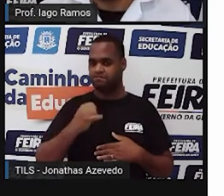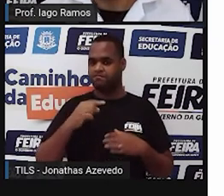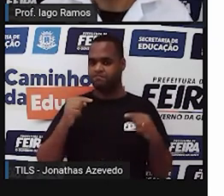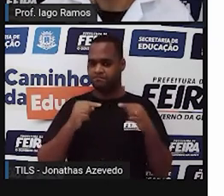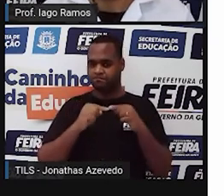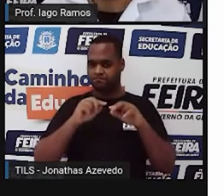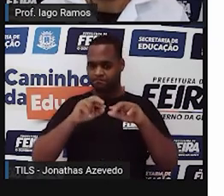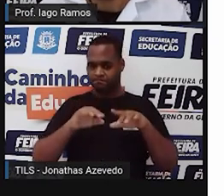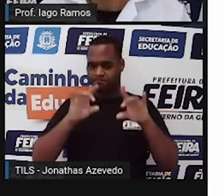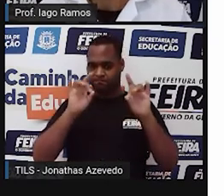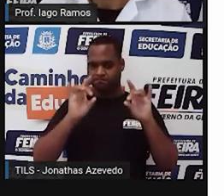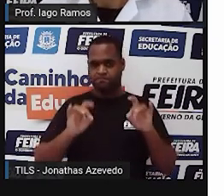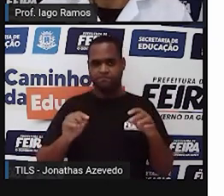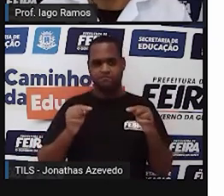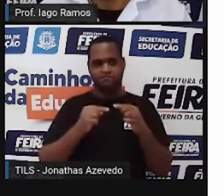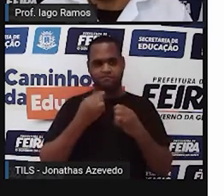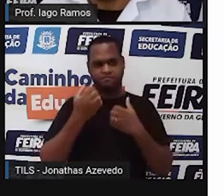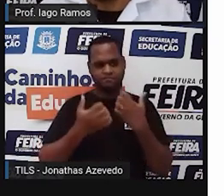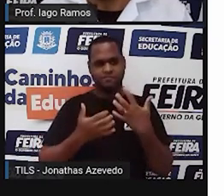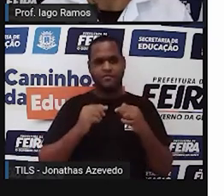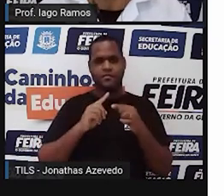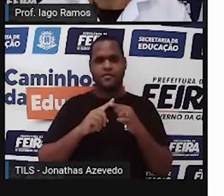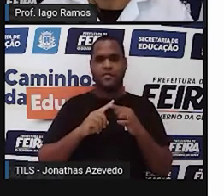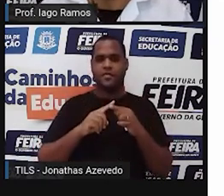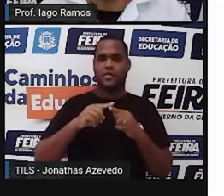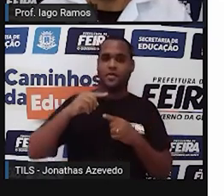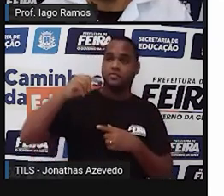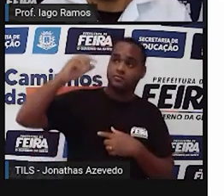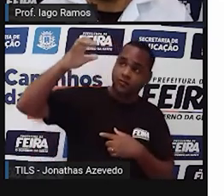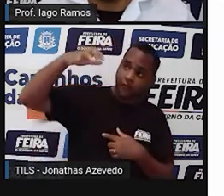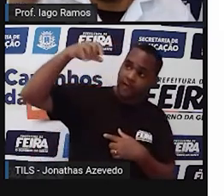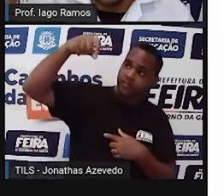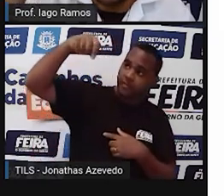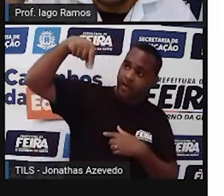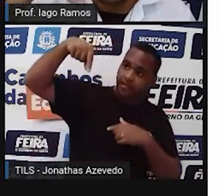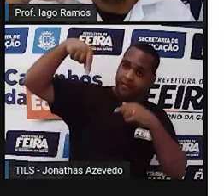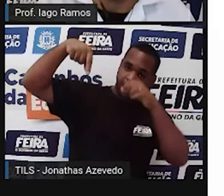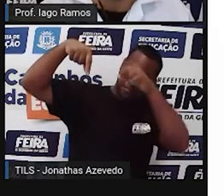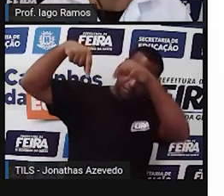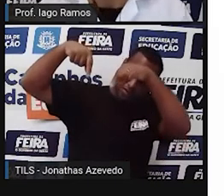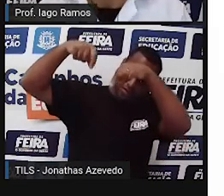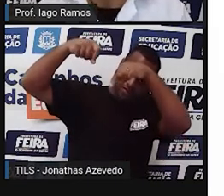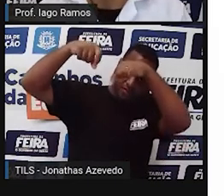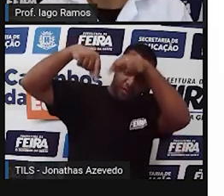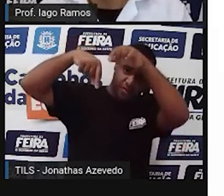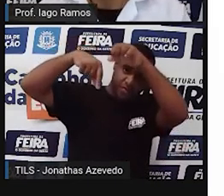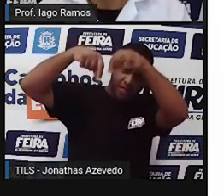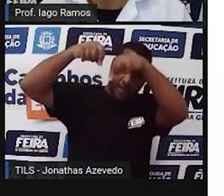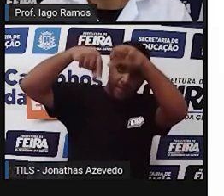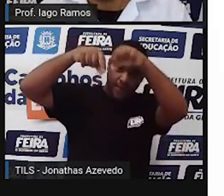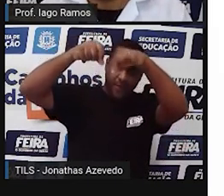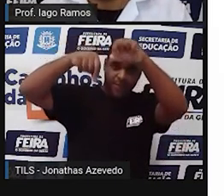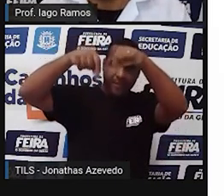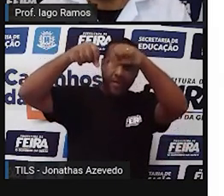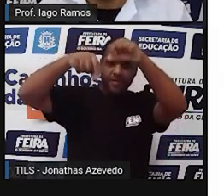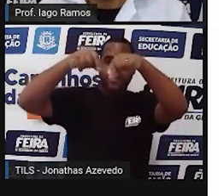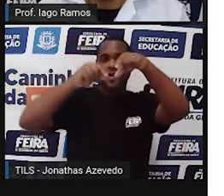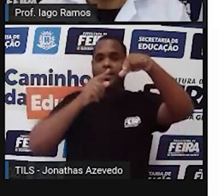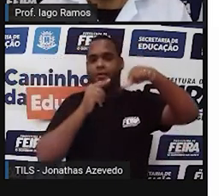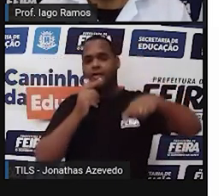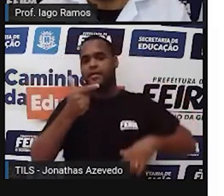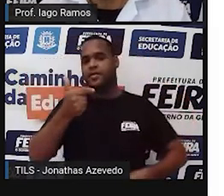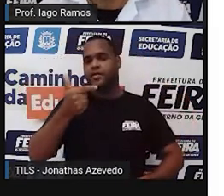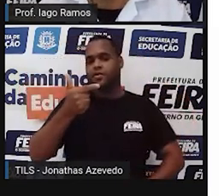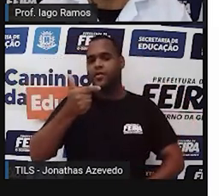elaboradinho, ó, um chuveiro gotejando, né, causa o desperdício de